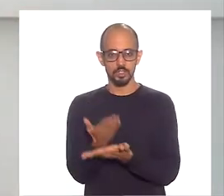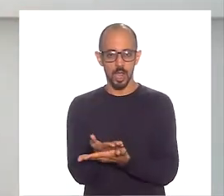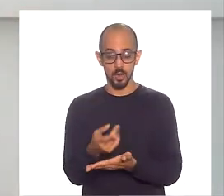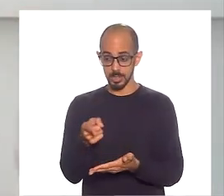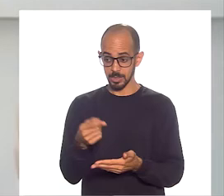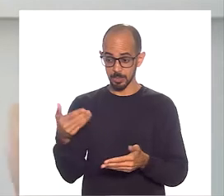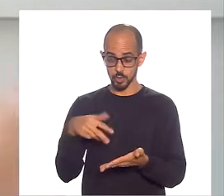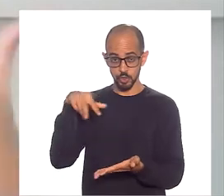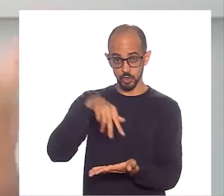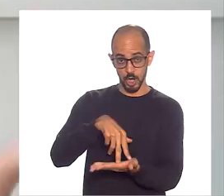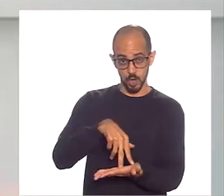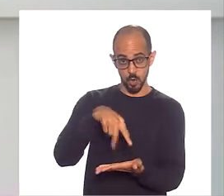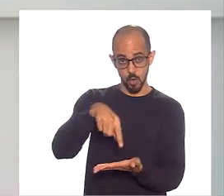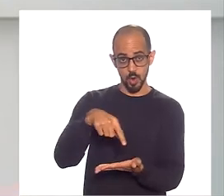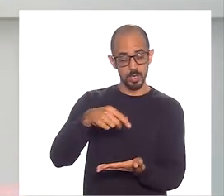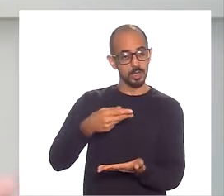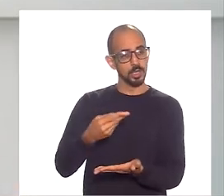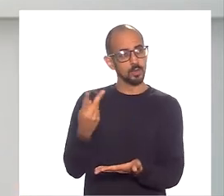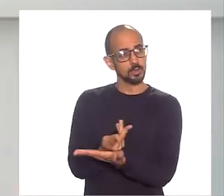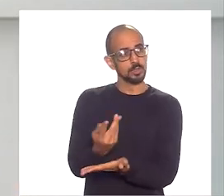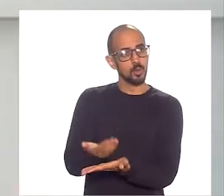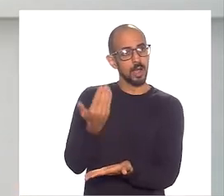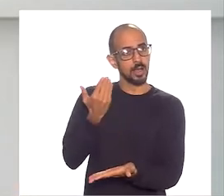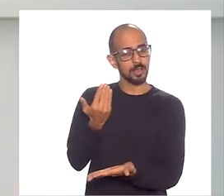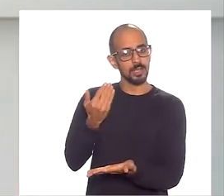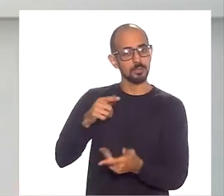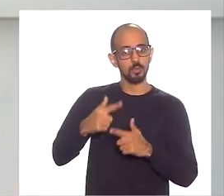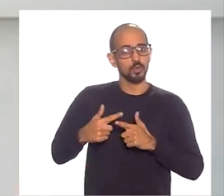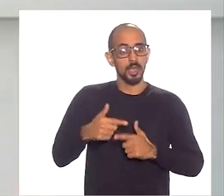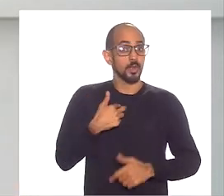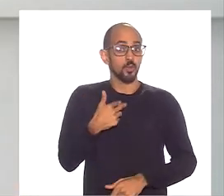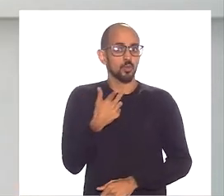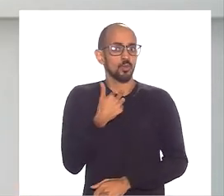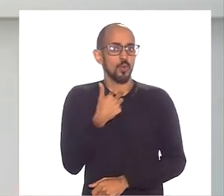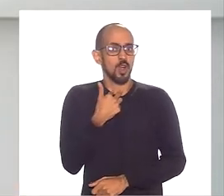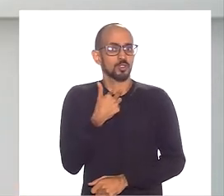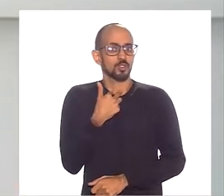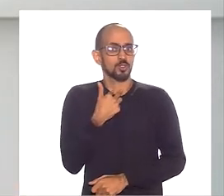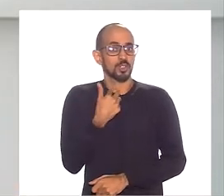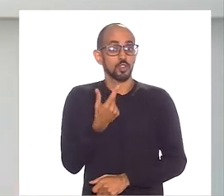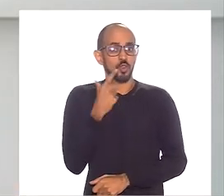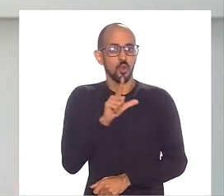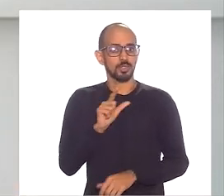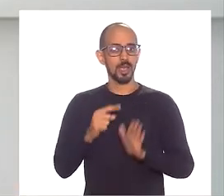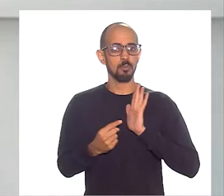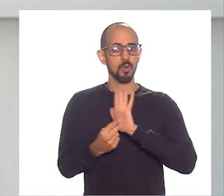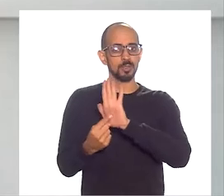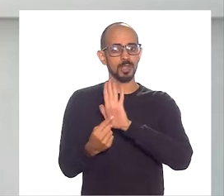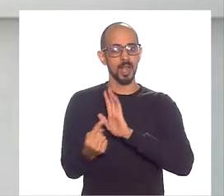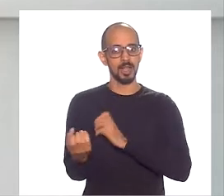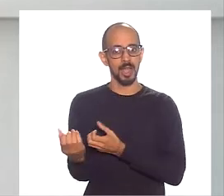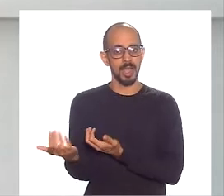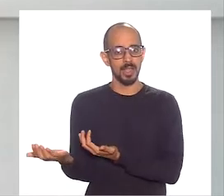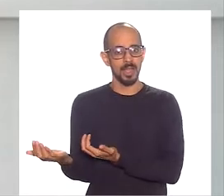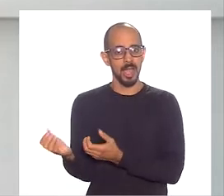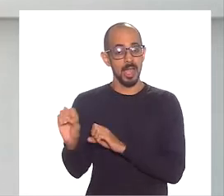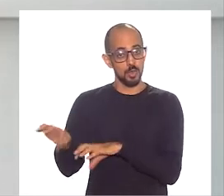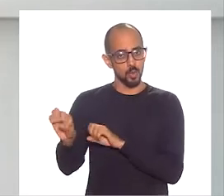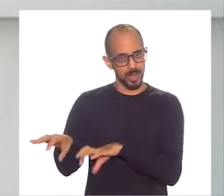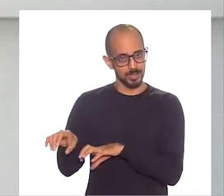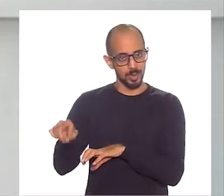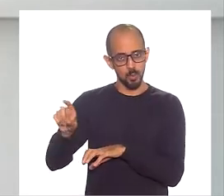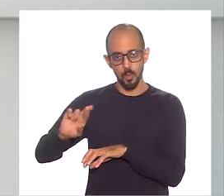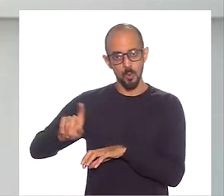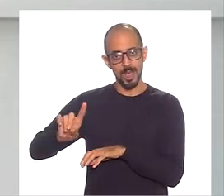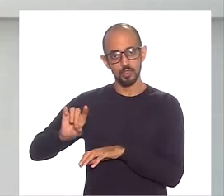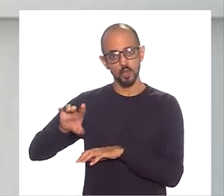tinha a mesma realidade lá atrás, por que eu não posso? E aí a gente consegue mostrar que a educação para esse jovem, ela não é só o conteúdo, mas